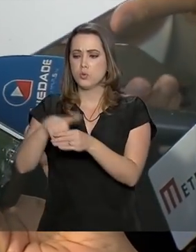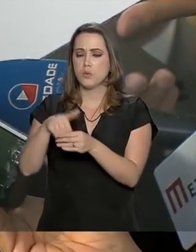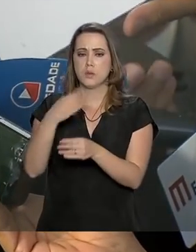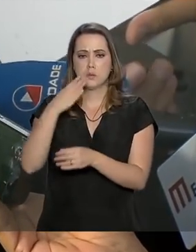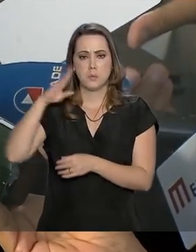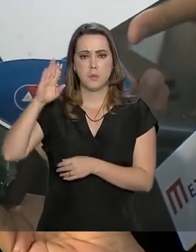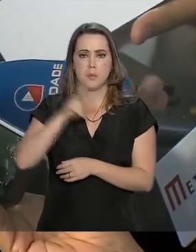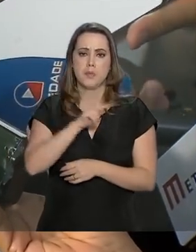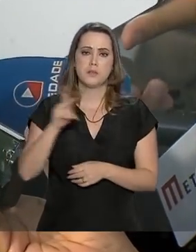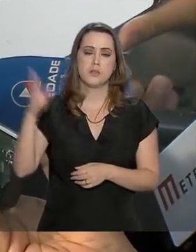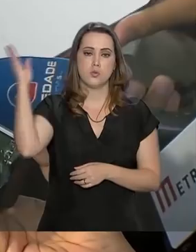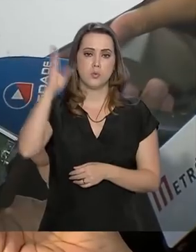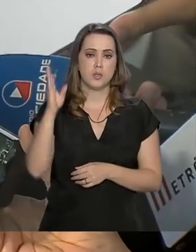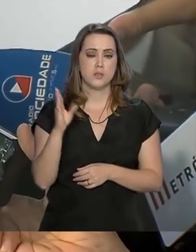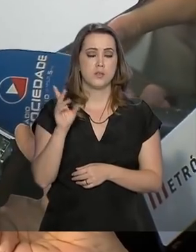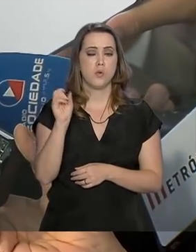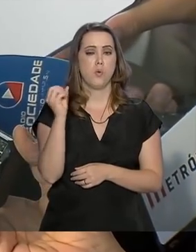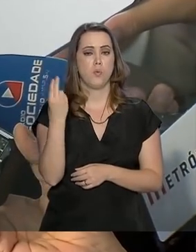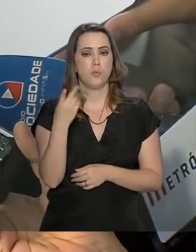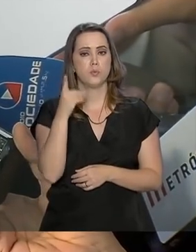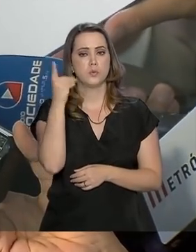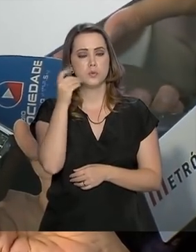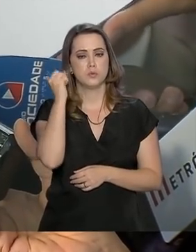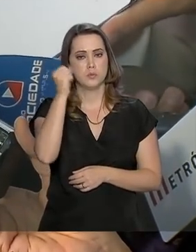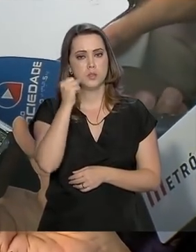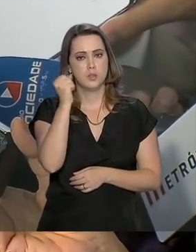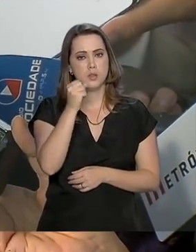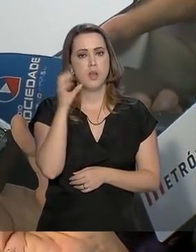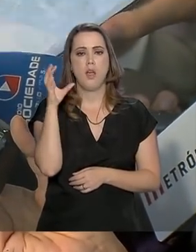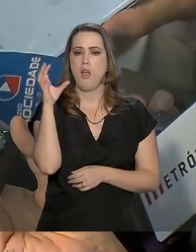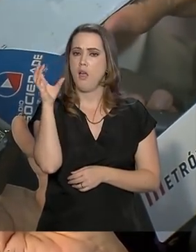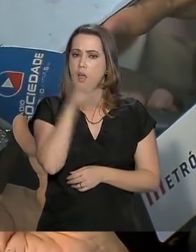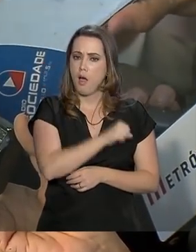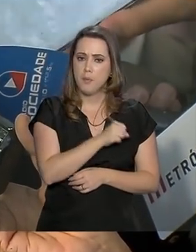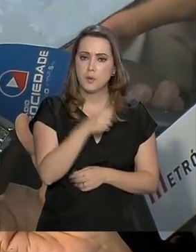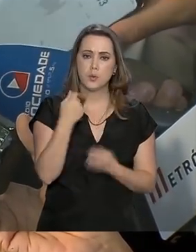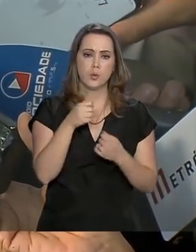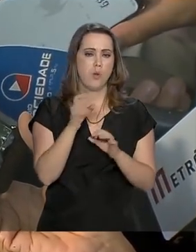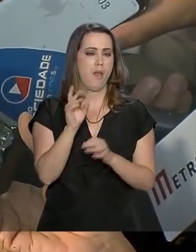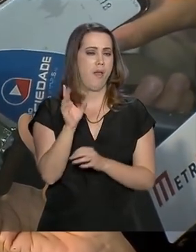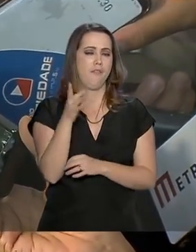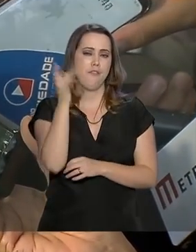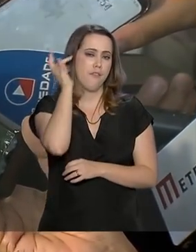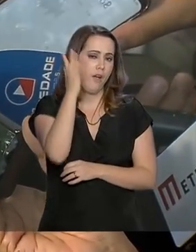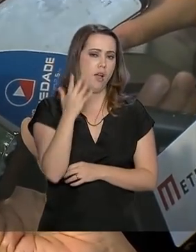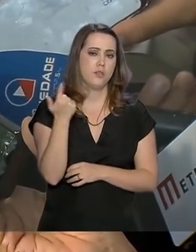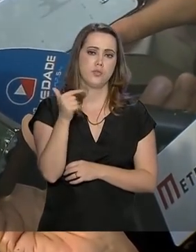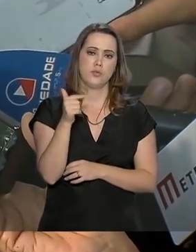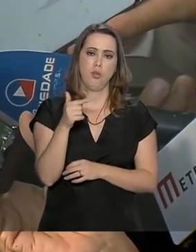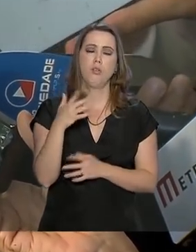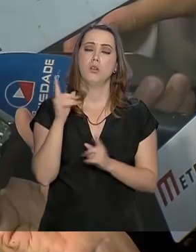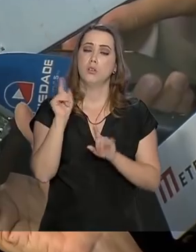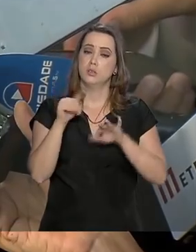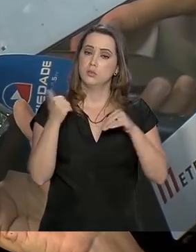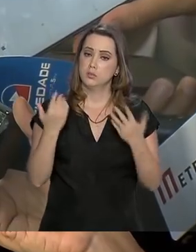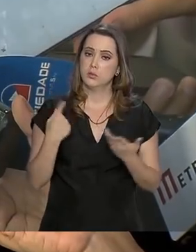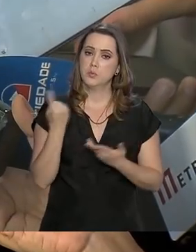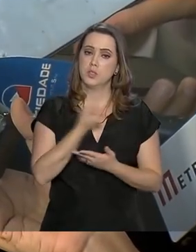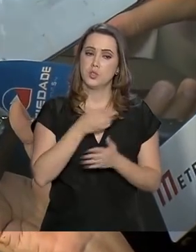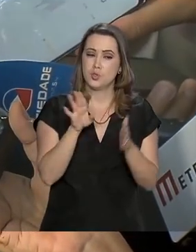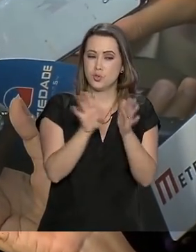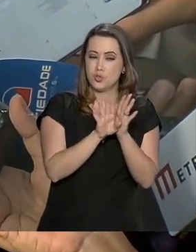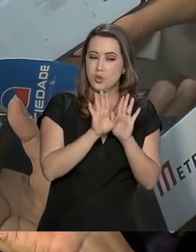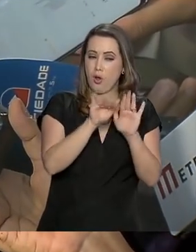ou de um parlamentar é uma maratona e não uma corrida de 200 metros. Portanto, para que a gente